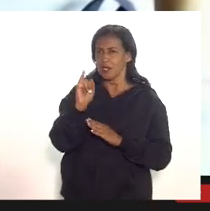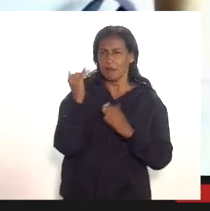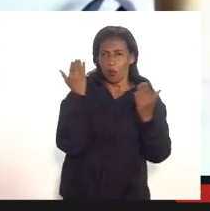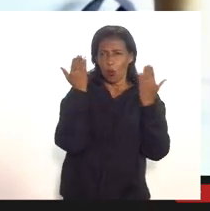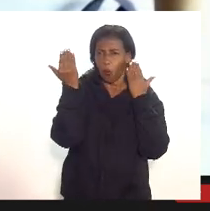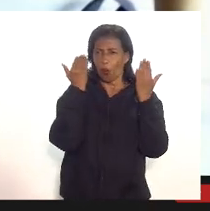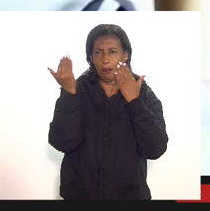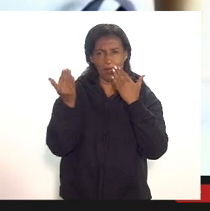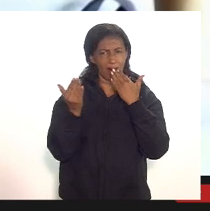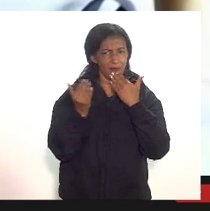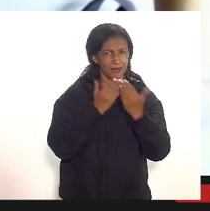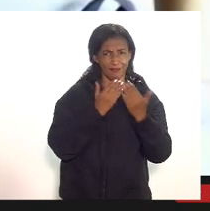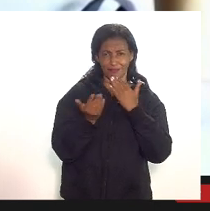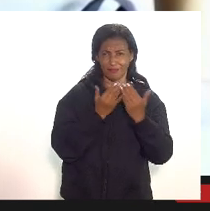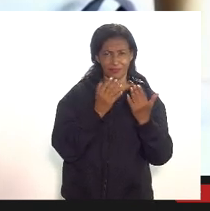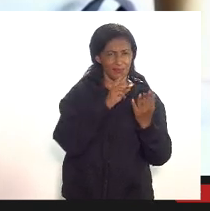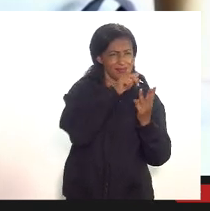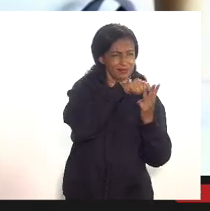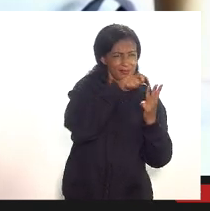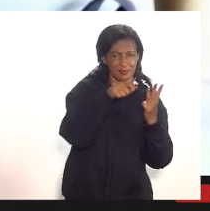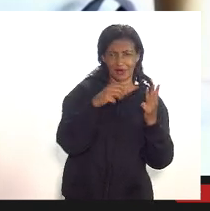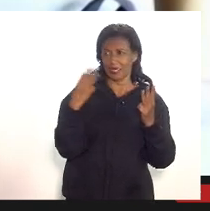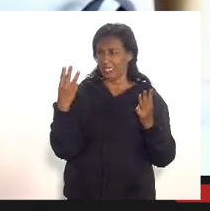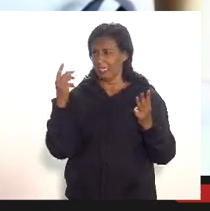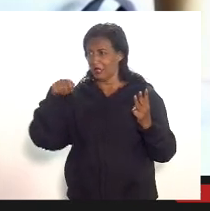vai dar perda o Fortunato